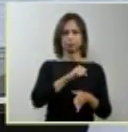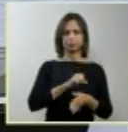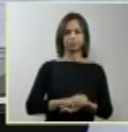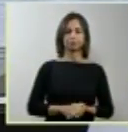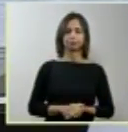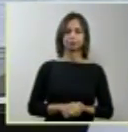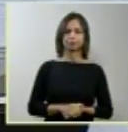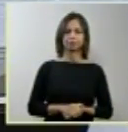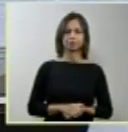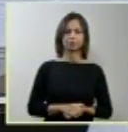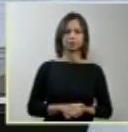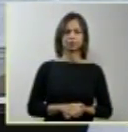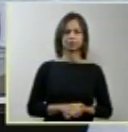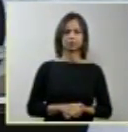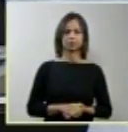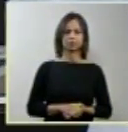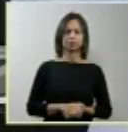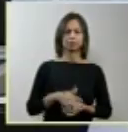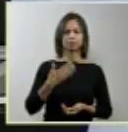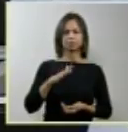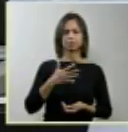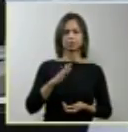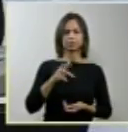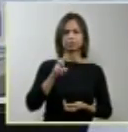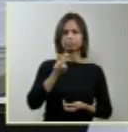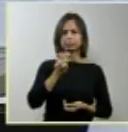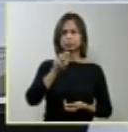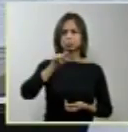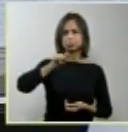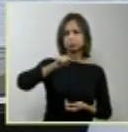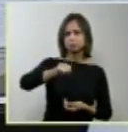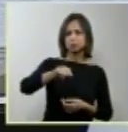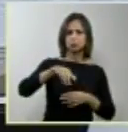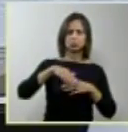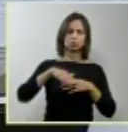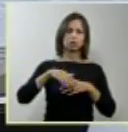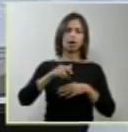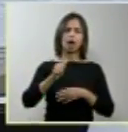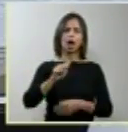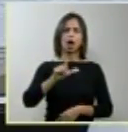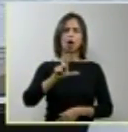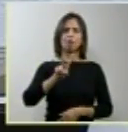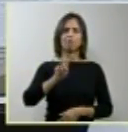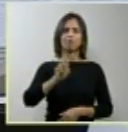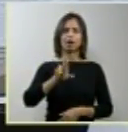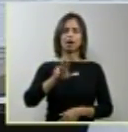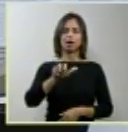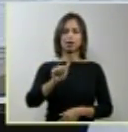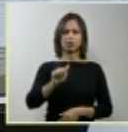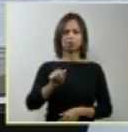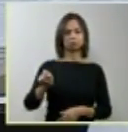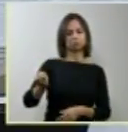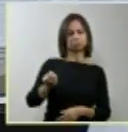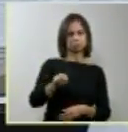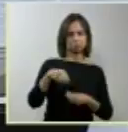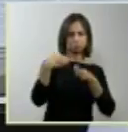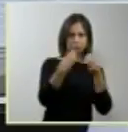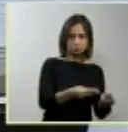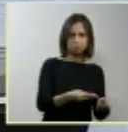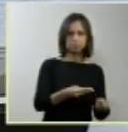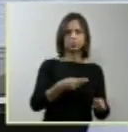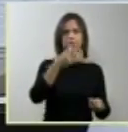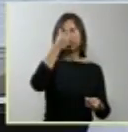Há mais de 5 mil alvarás judiciais concedidos para interrupção de gestação em casos de